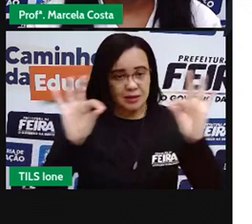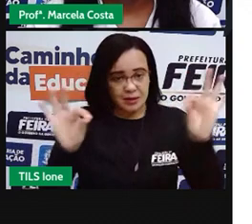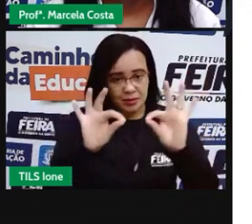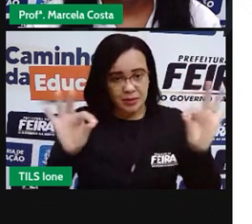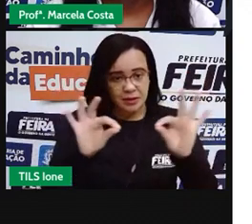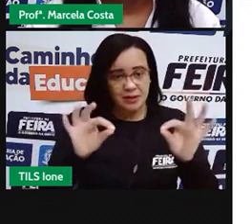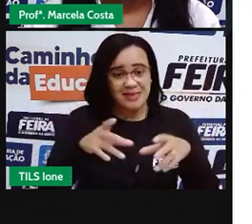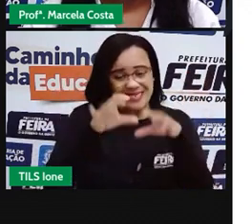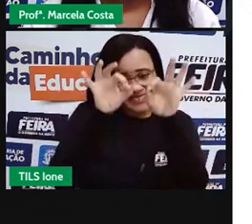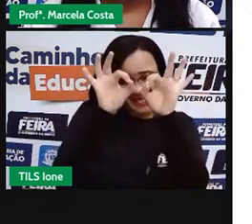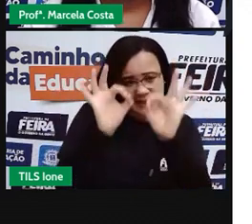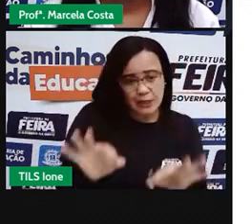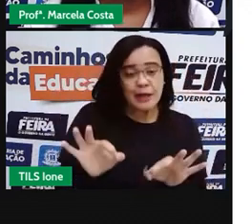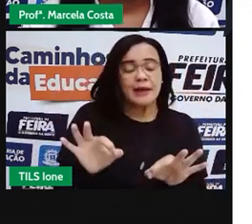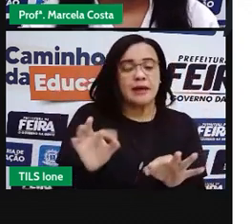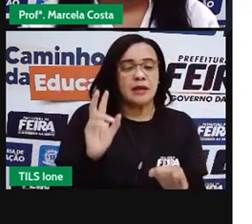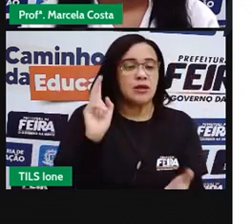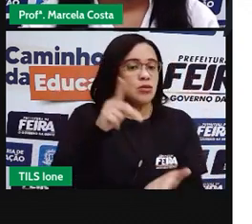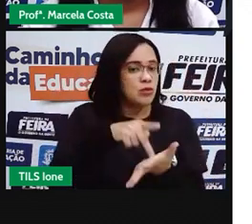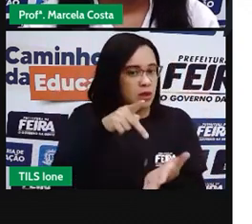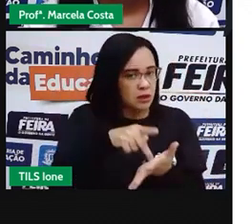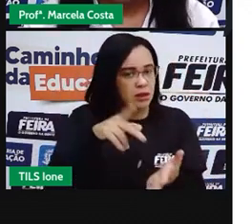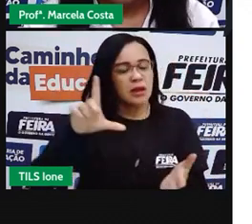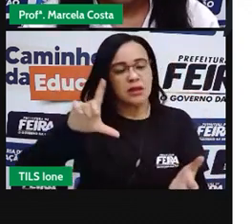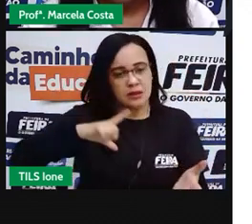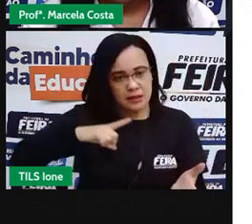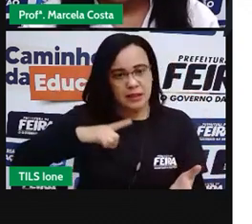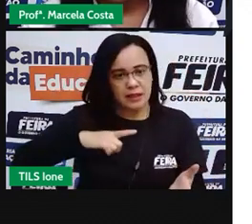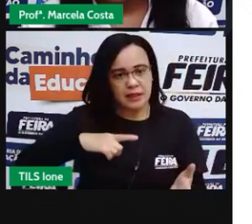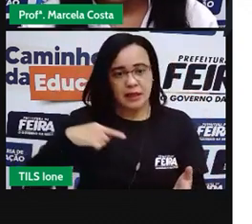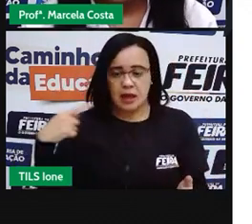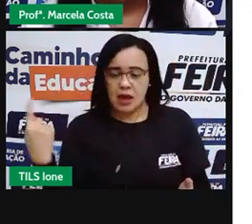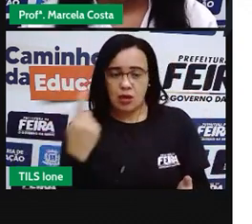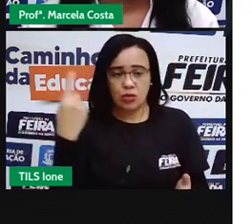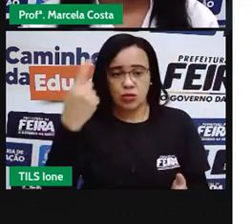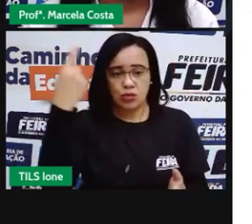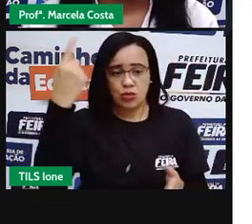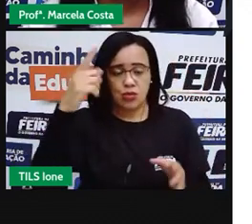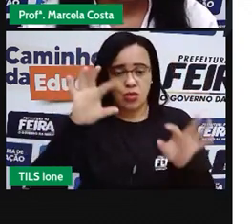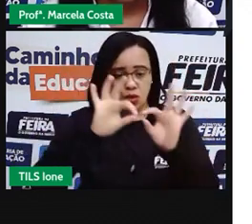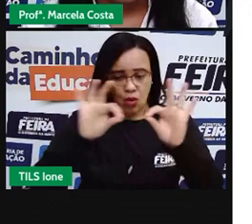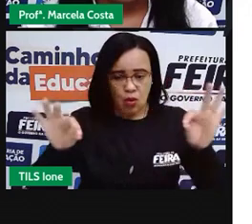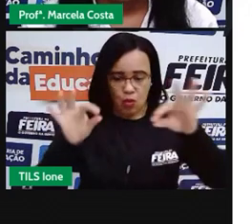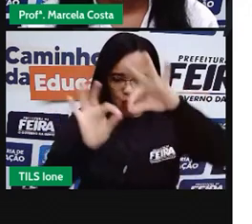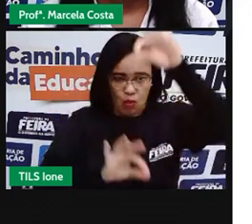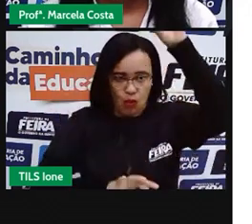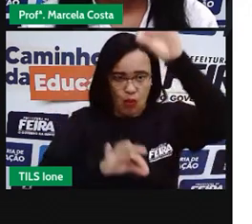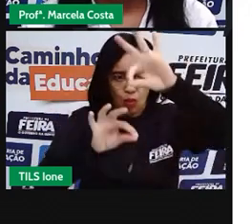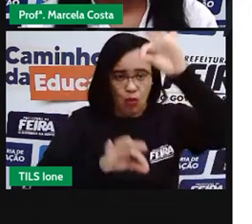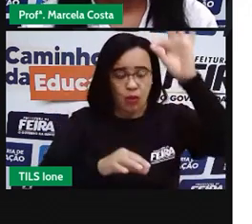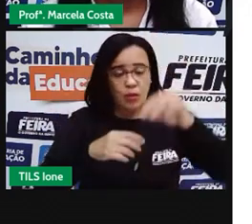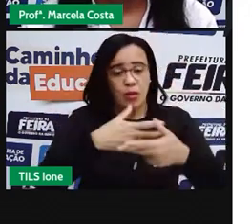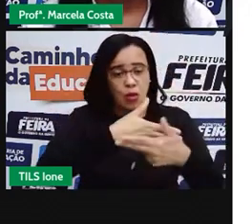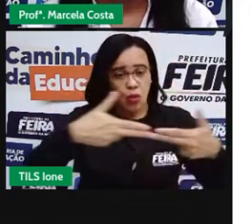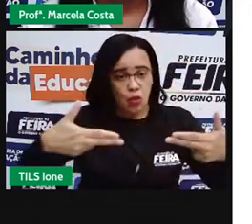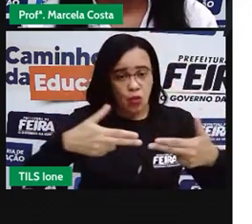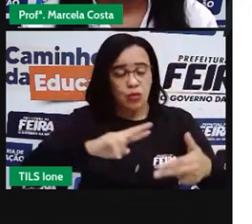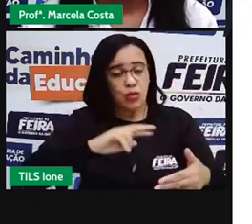exatidão a altura, o comprimento de um objeto, de uma pessoa. Tá certo?